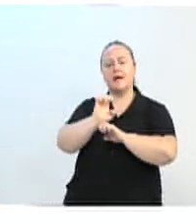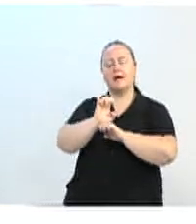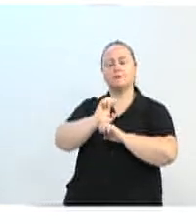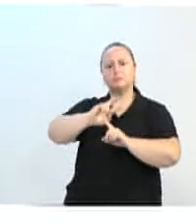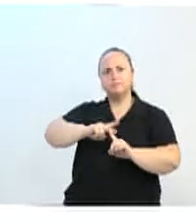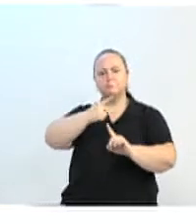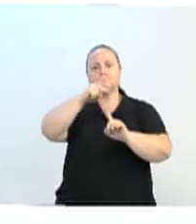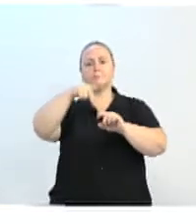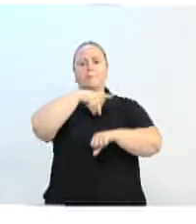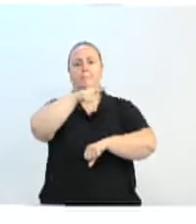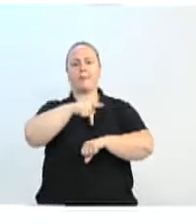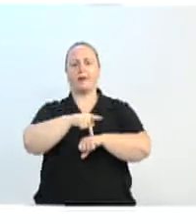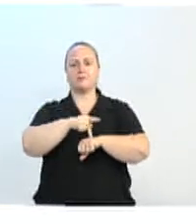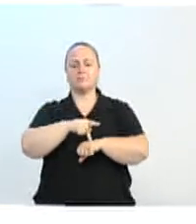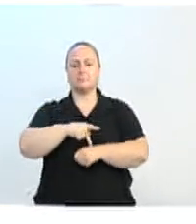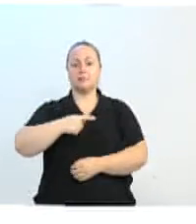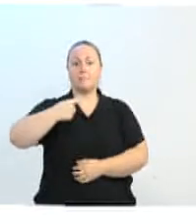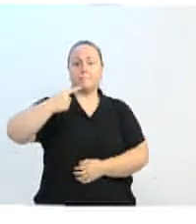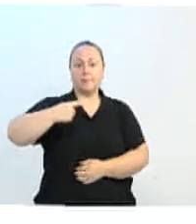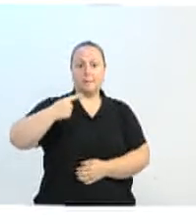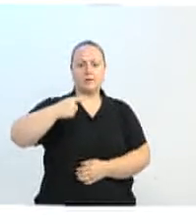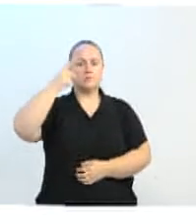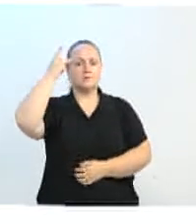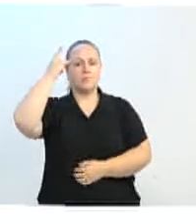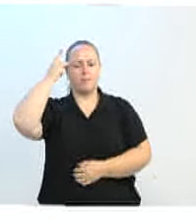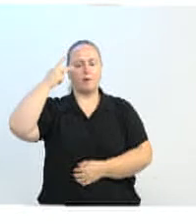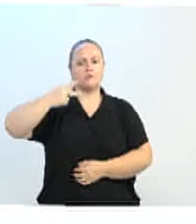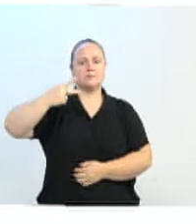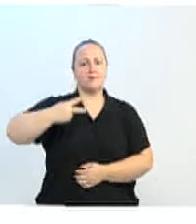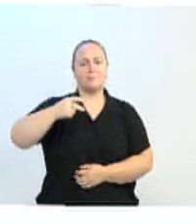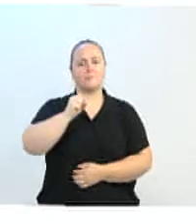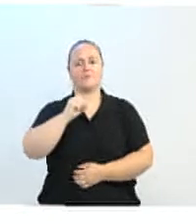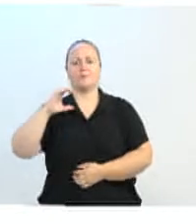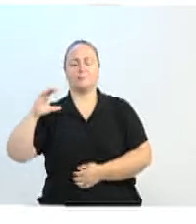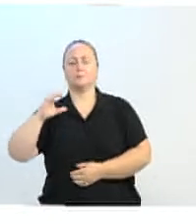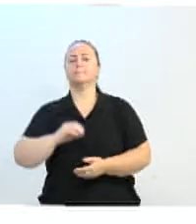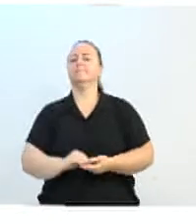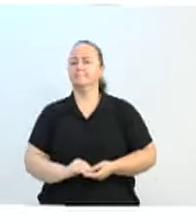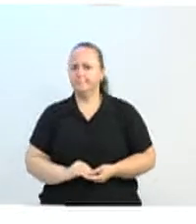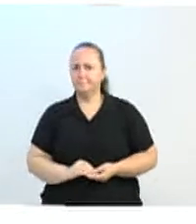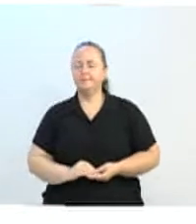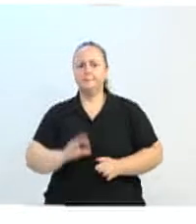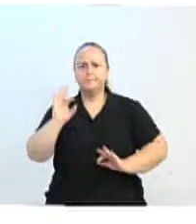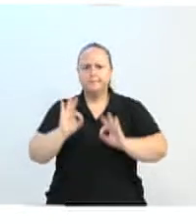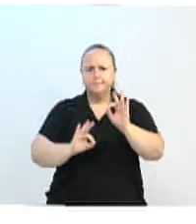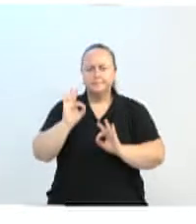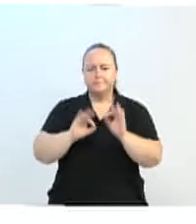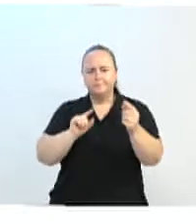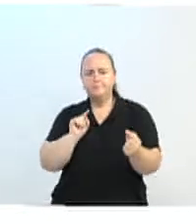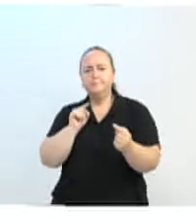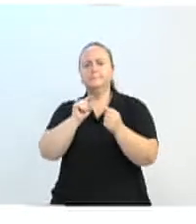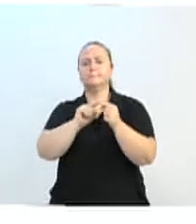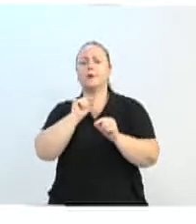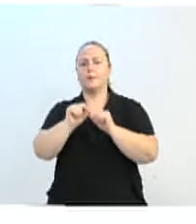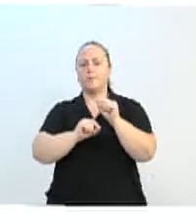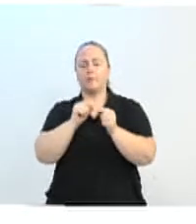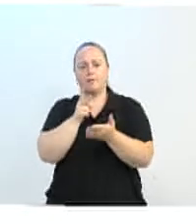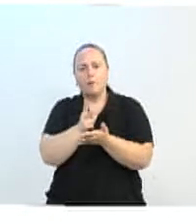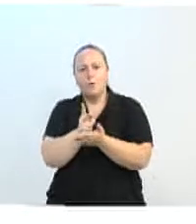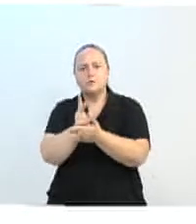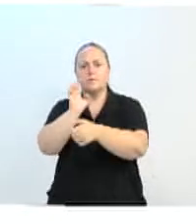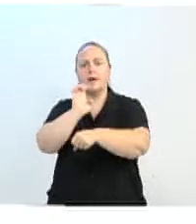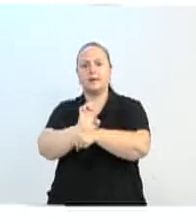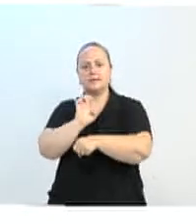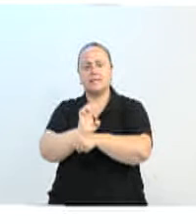Ficamos apenas atrás de São Paulo. E todo esse movimento tem o intuito de manter o Estado inovador e